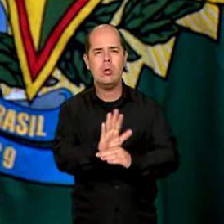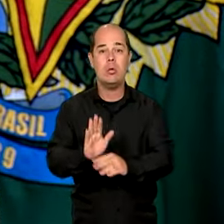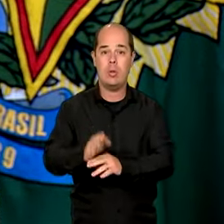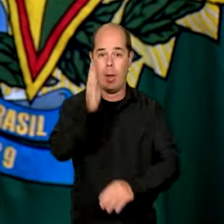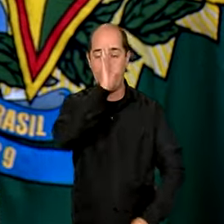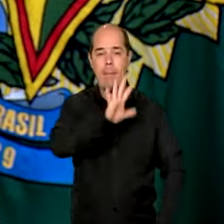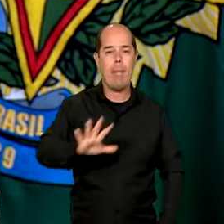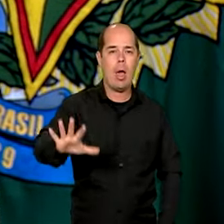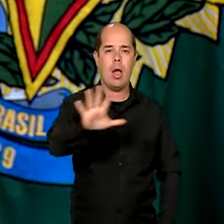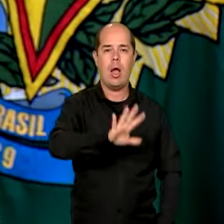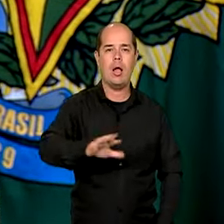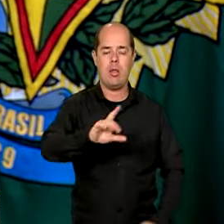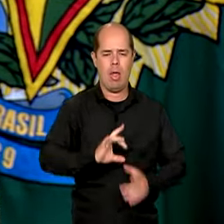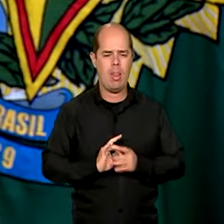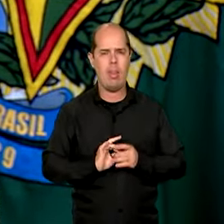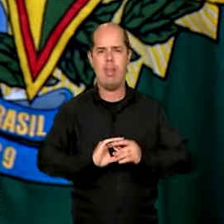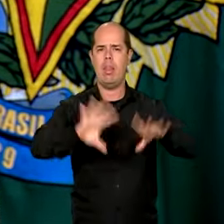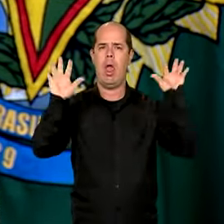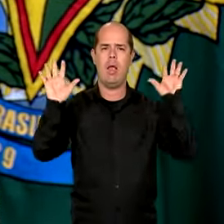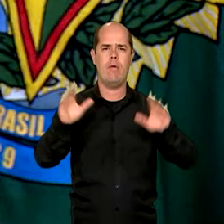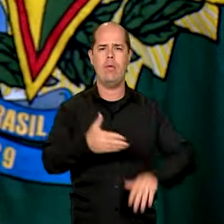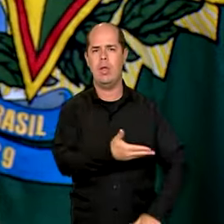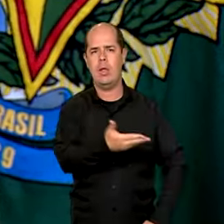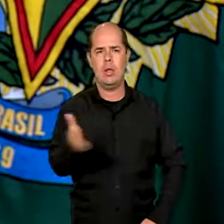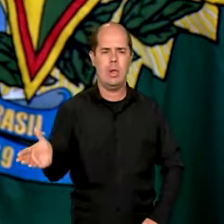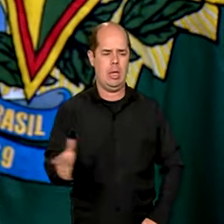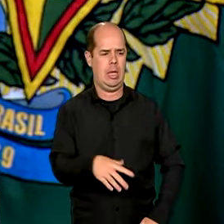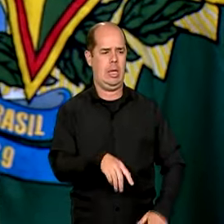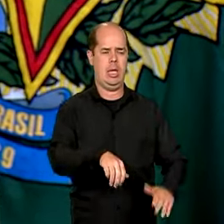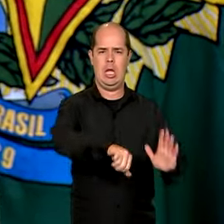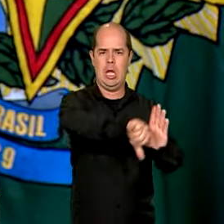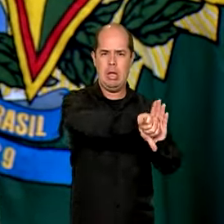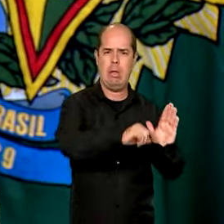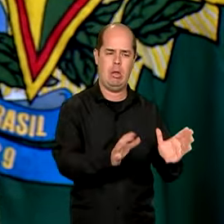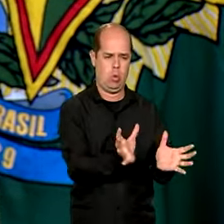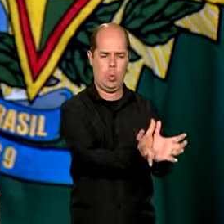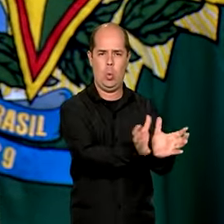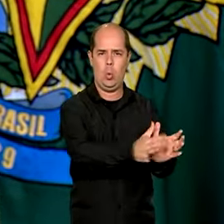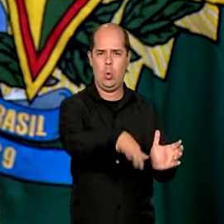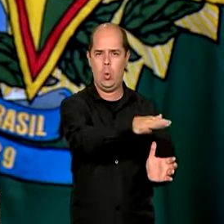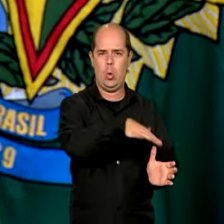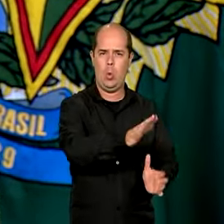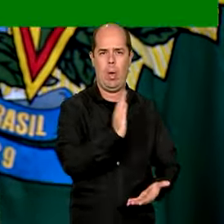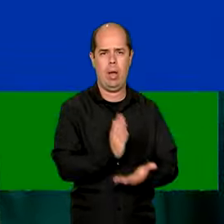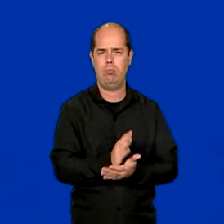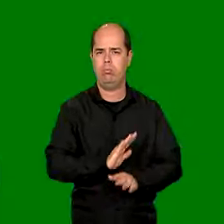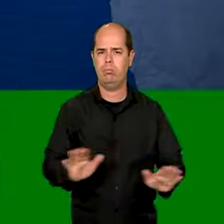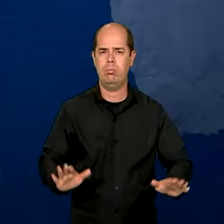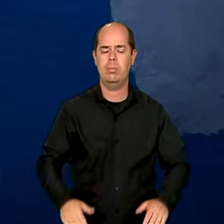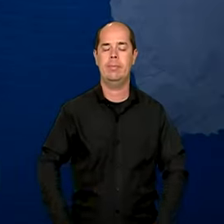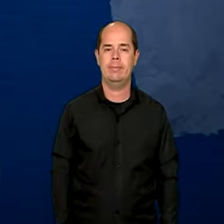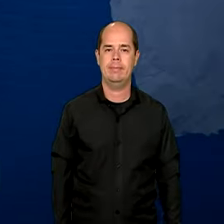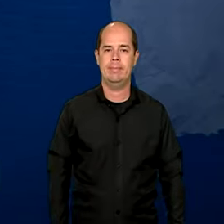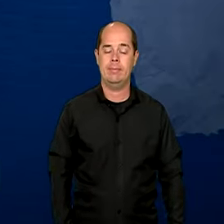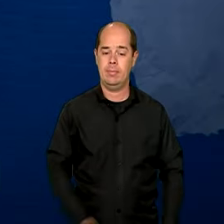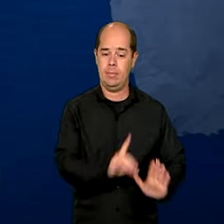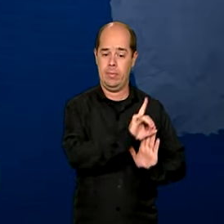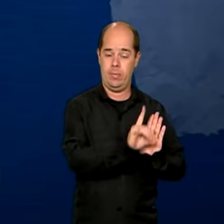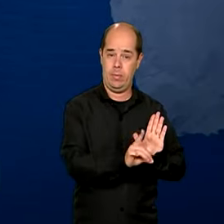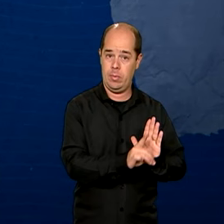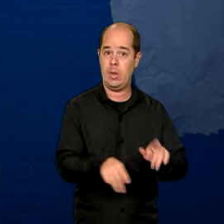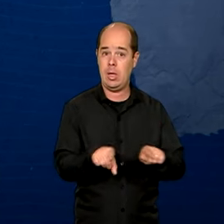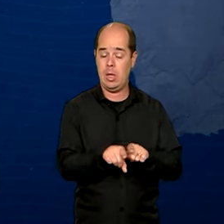se livrar dos crimes organizados, da quadrilha, do tráfico de drogas e do tráfico de armas. O decreto também determina o